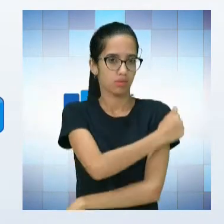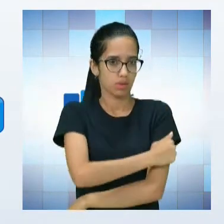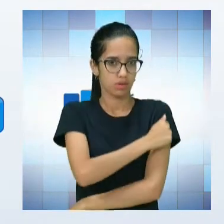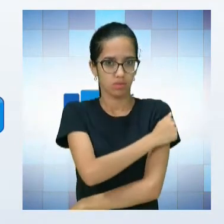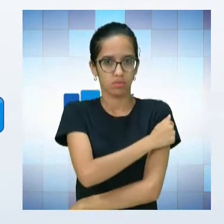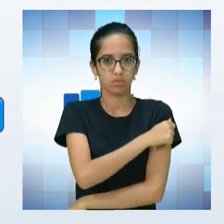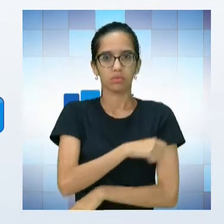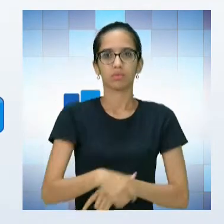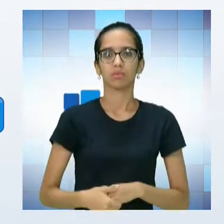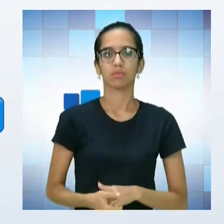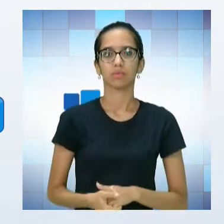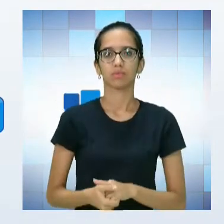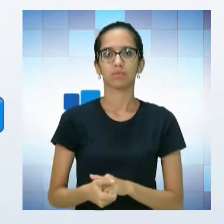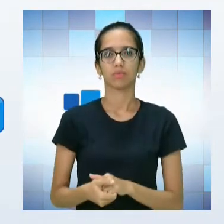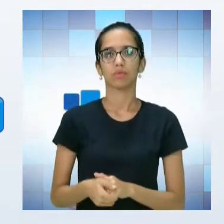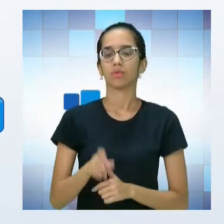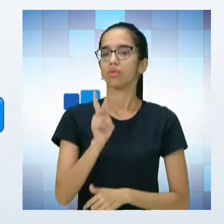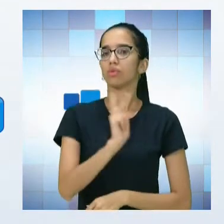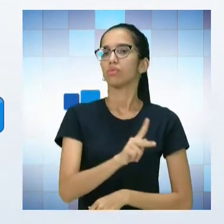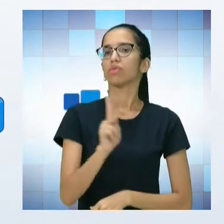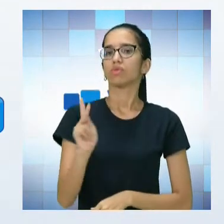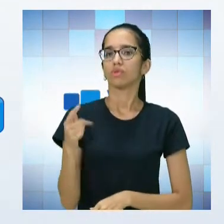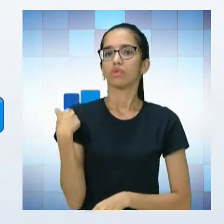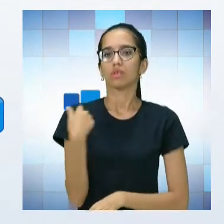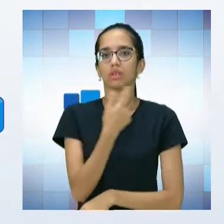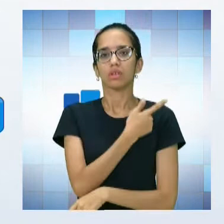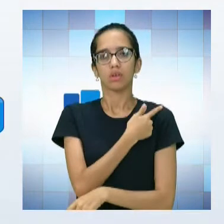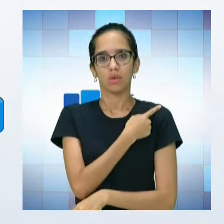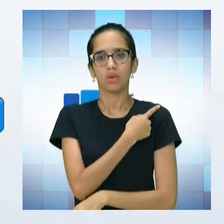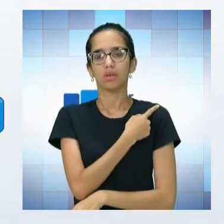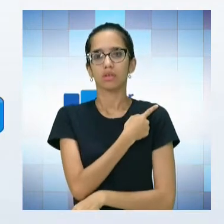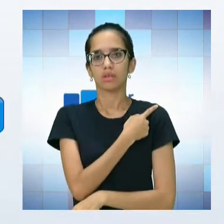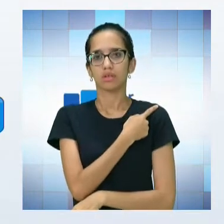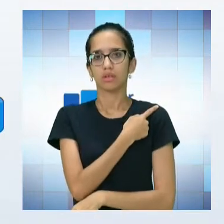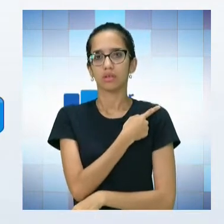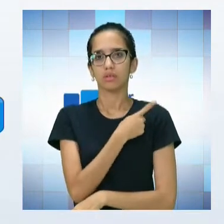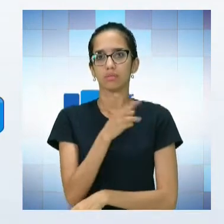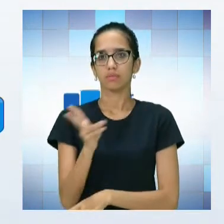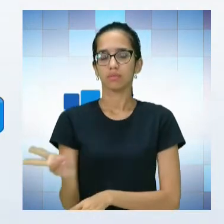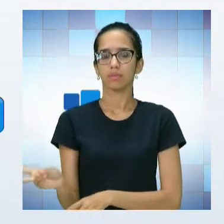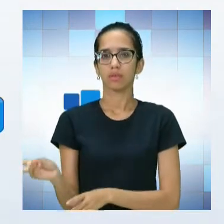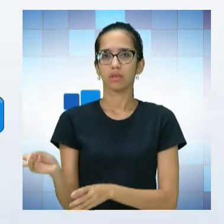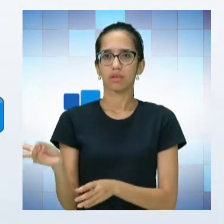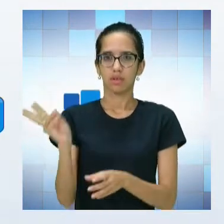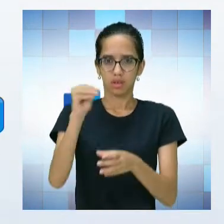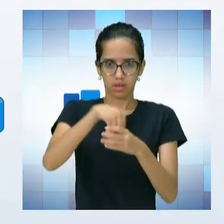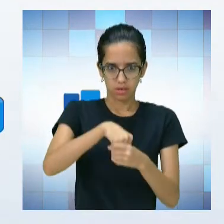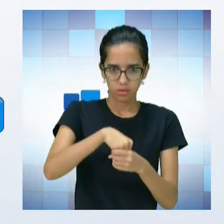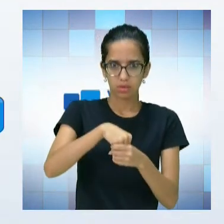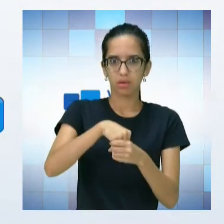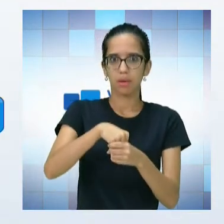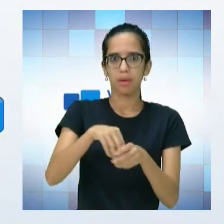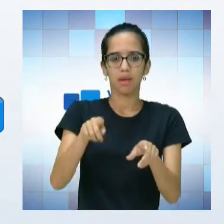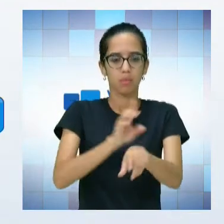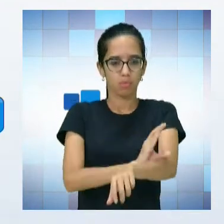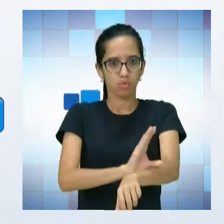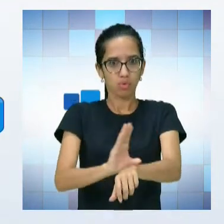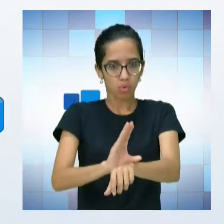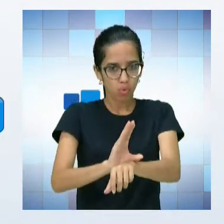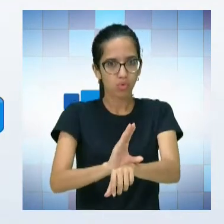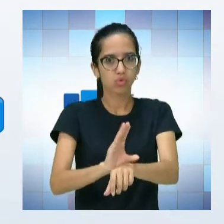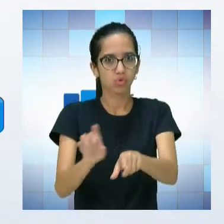Então, assim, os professores que nós incluímos para participar dessa capacitação, professores de outras áreas,